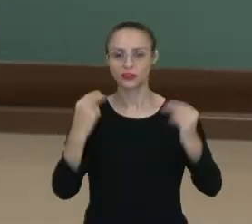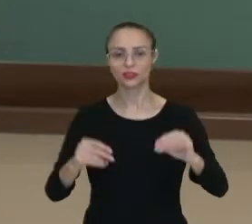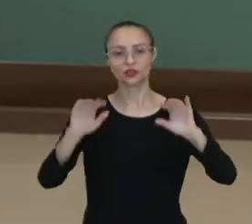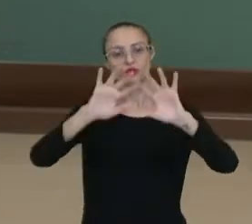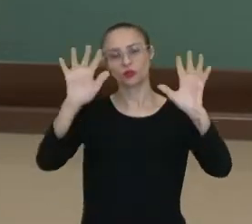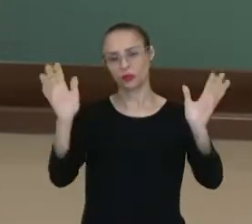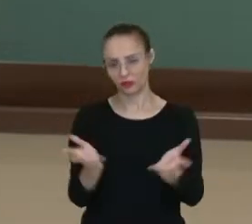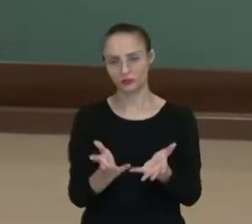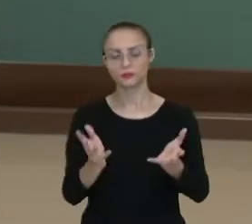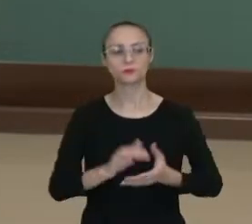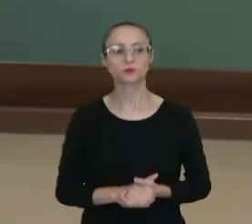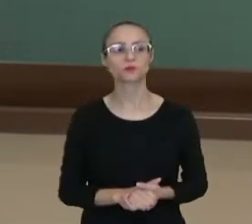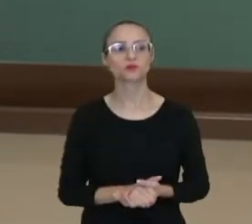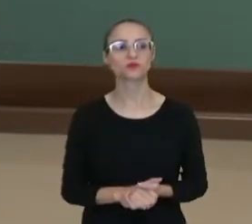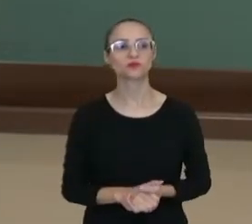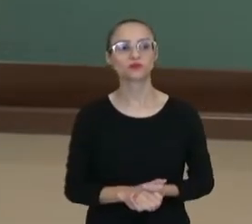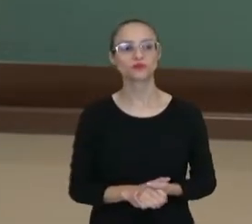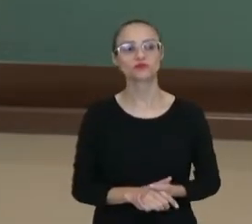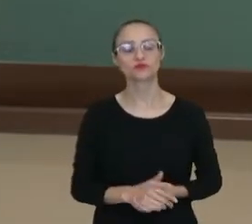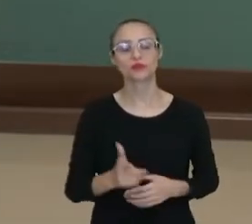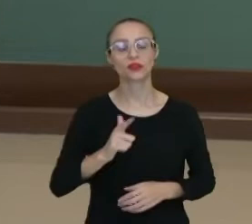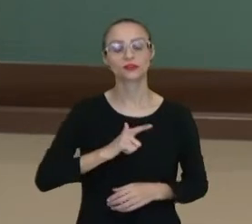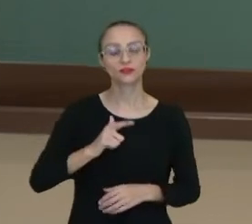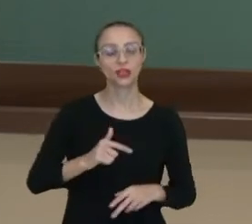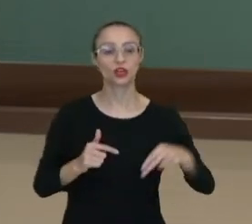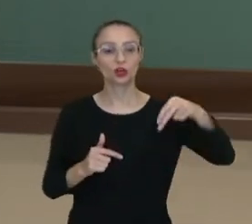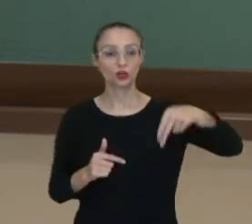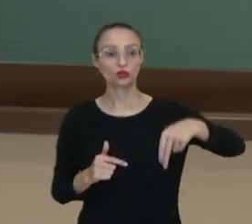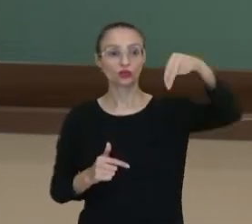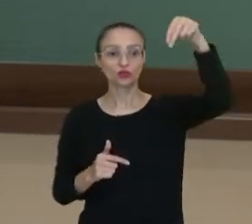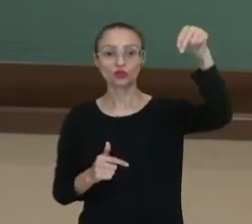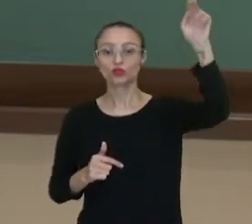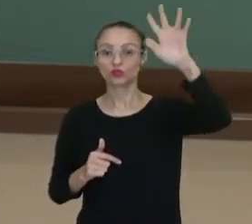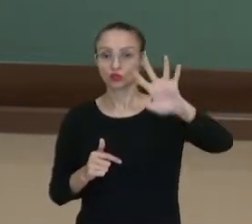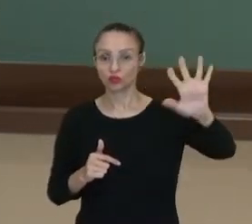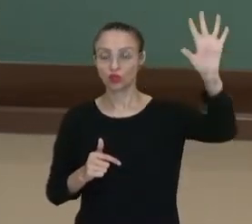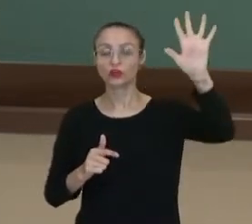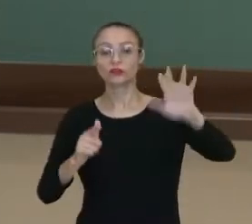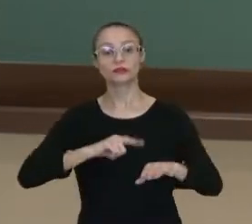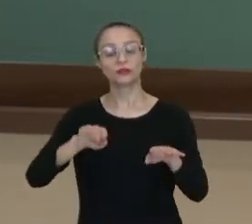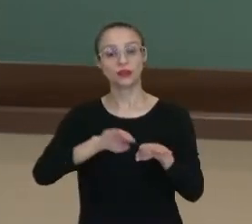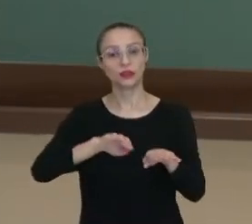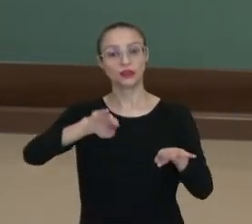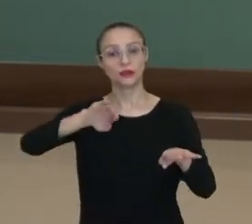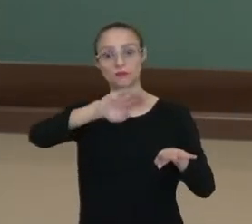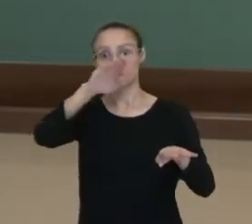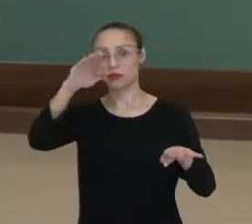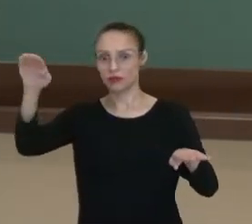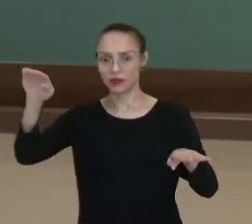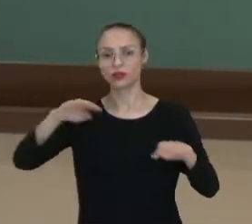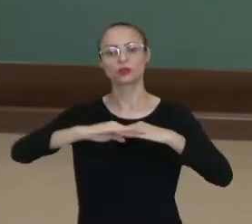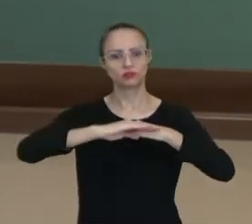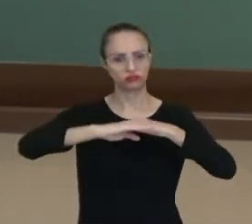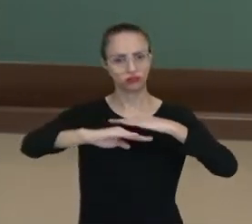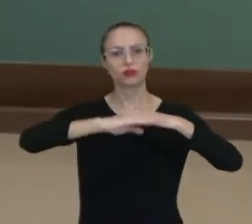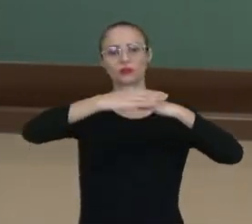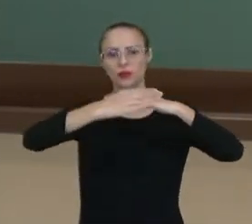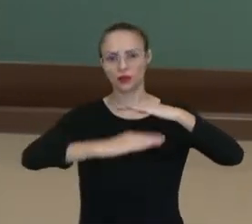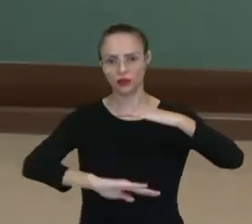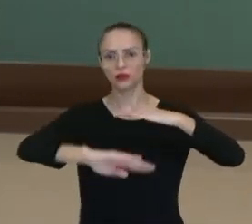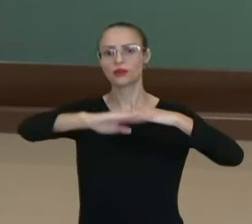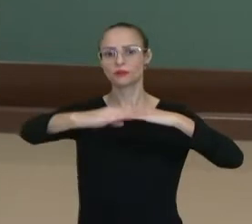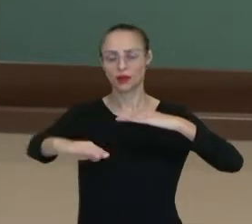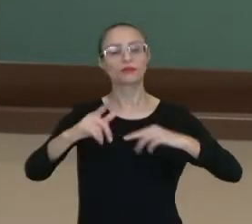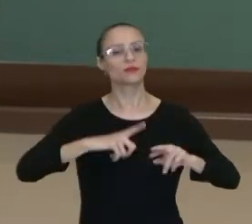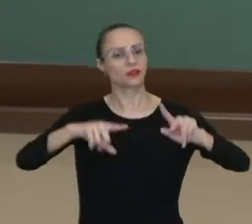do planeta. E aí, nós vamos ter na região norte um relevo marcado por planaltos, planícies e depressões. Existe